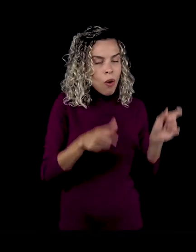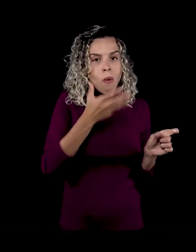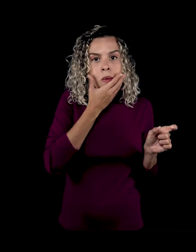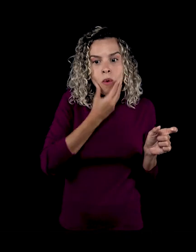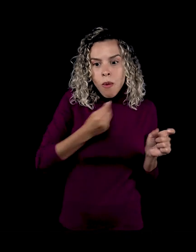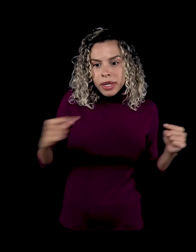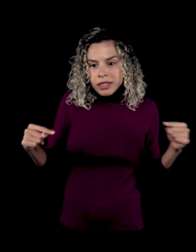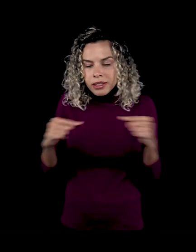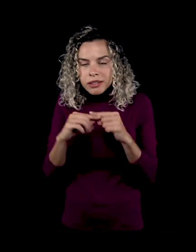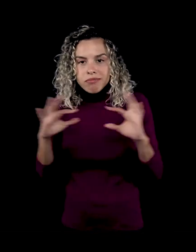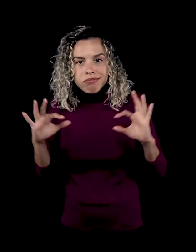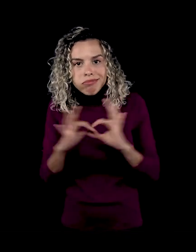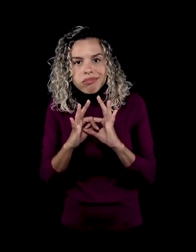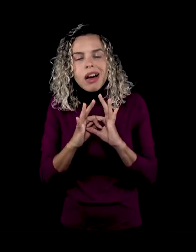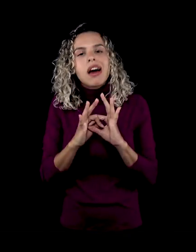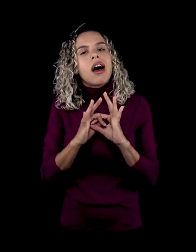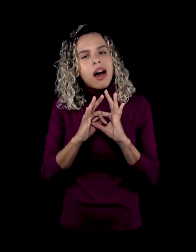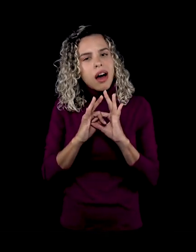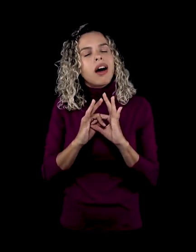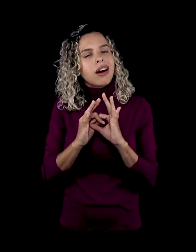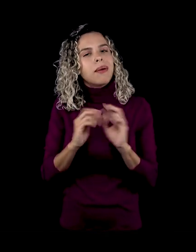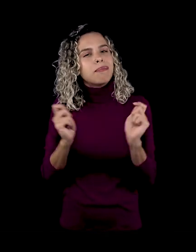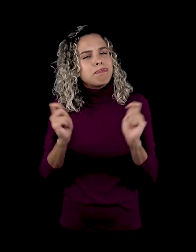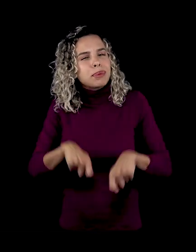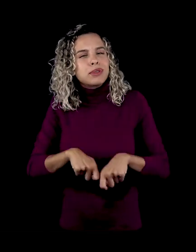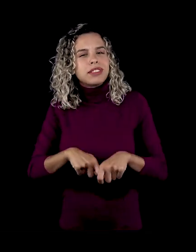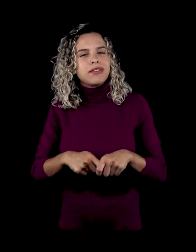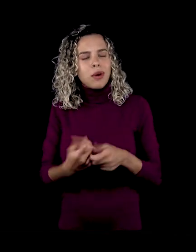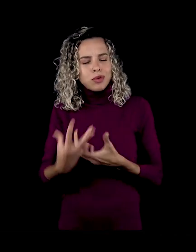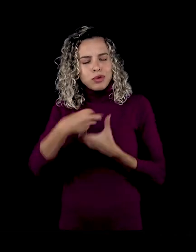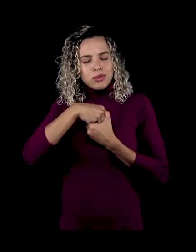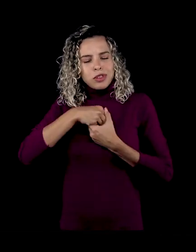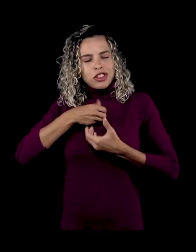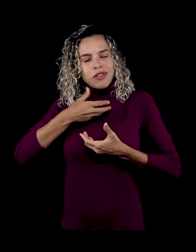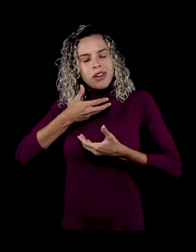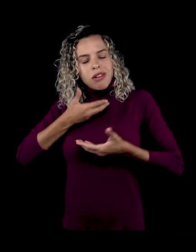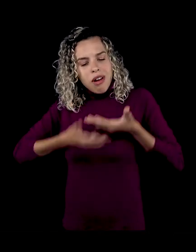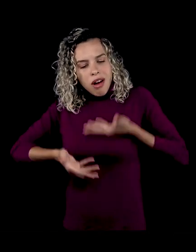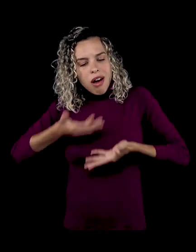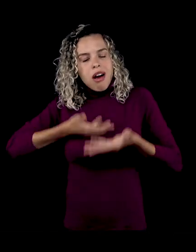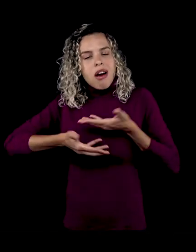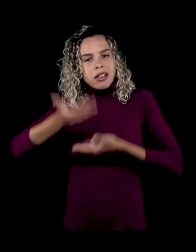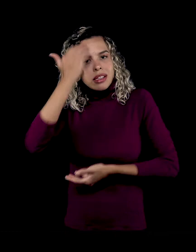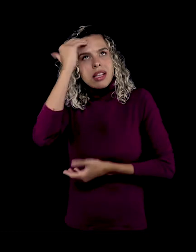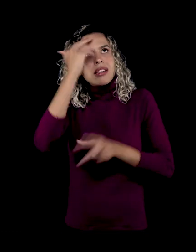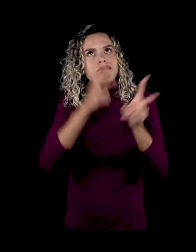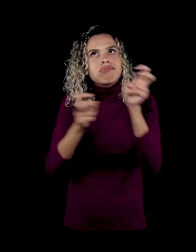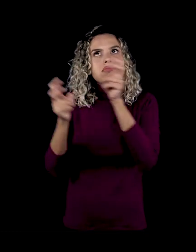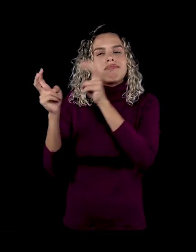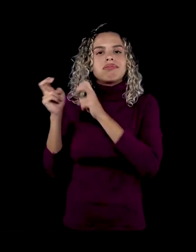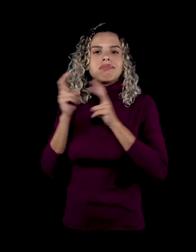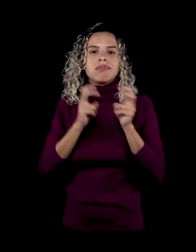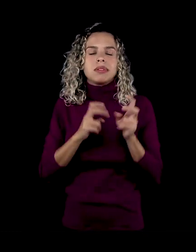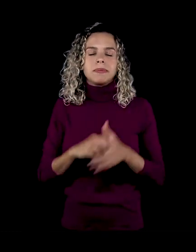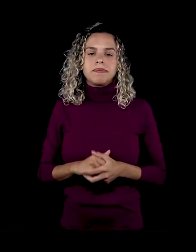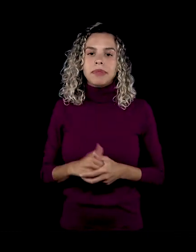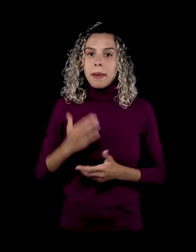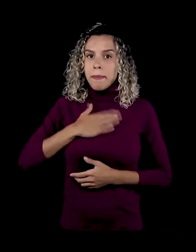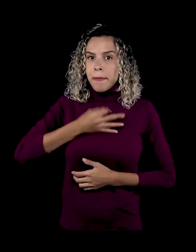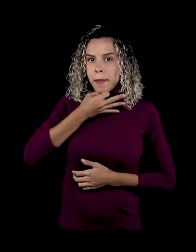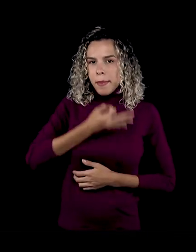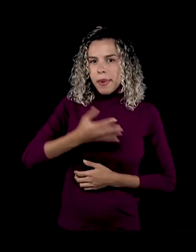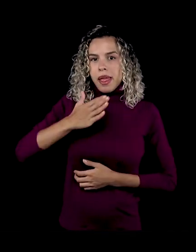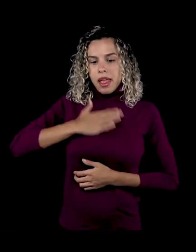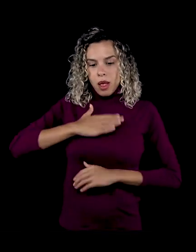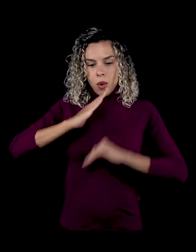uma das formas de chegar a esse acesso à subjetividade, de buscar esse entendimento sobre as masculinidades. E para mim, aí falando um pouco